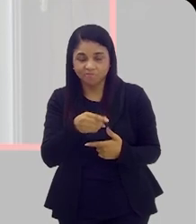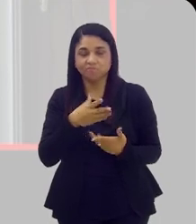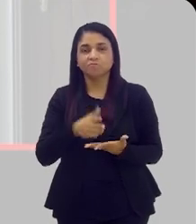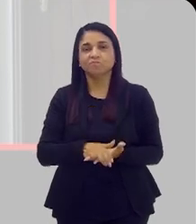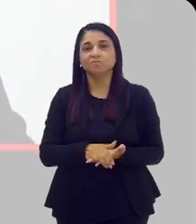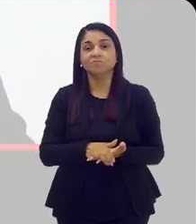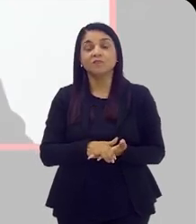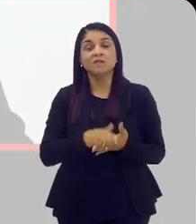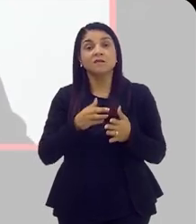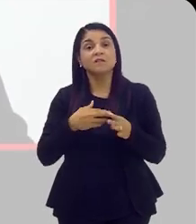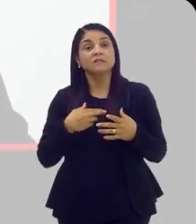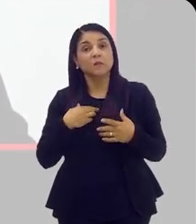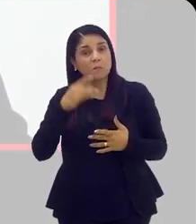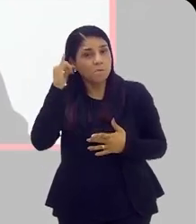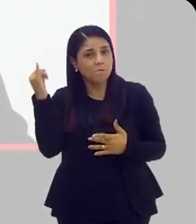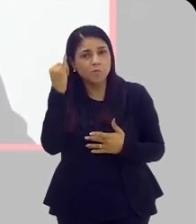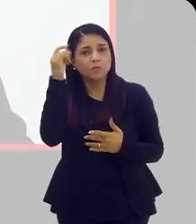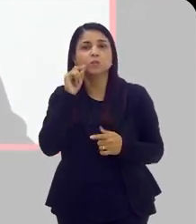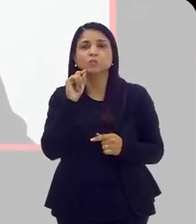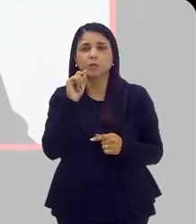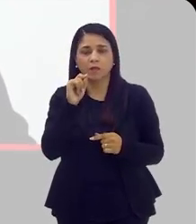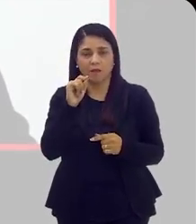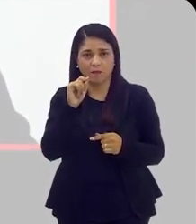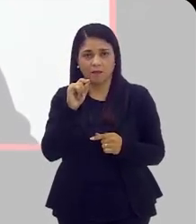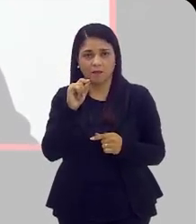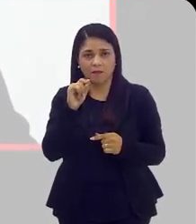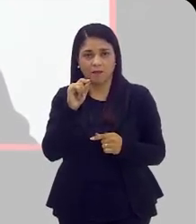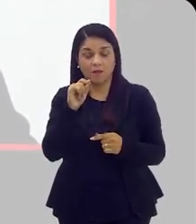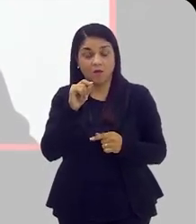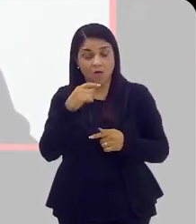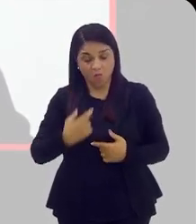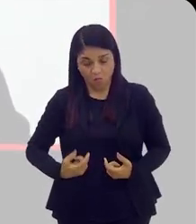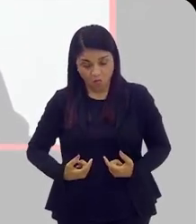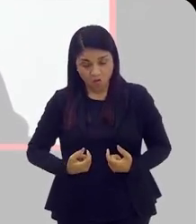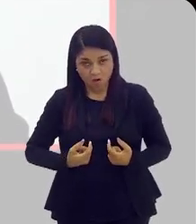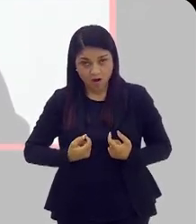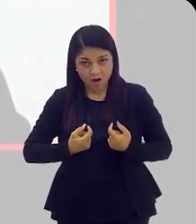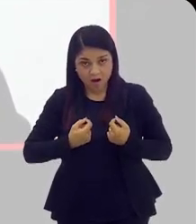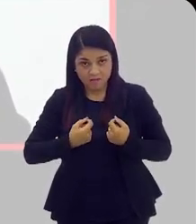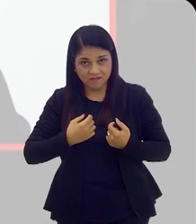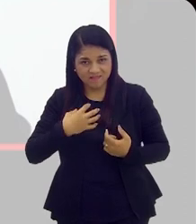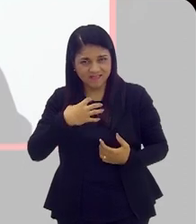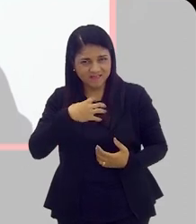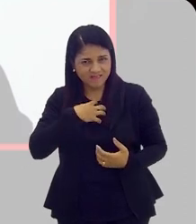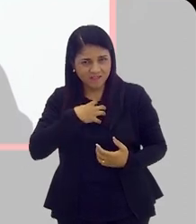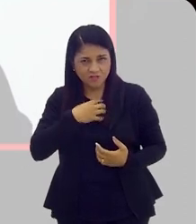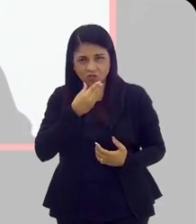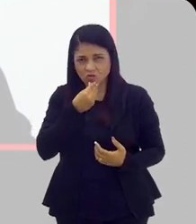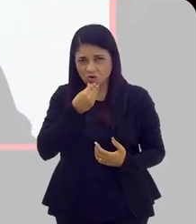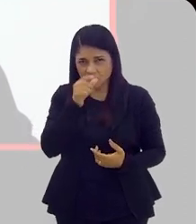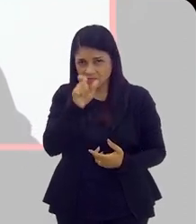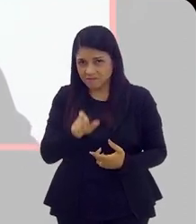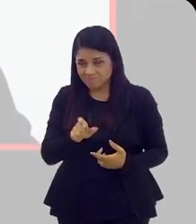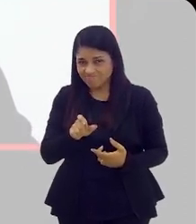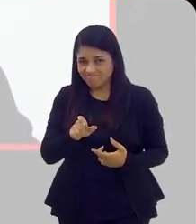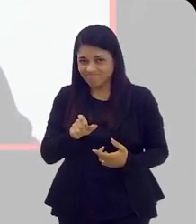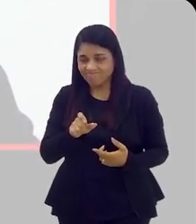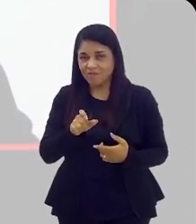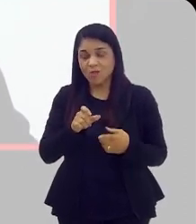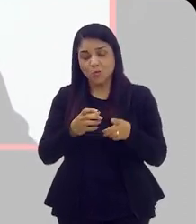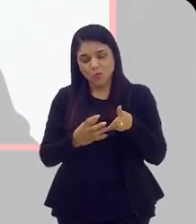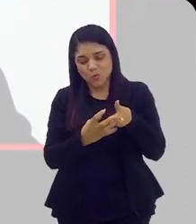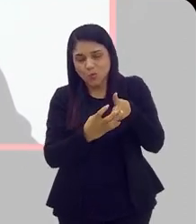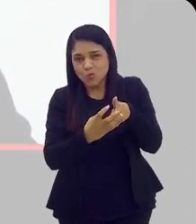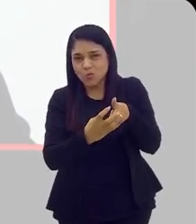importância do rastreio é exatamente essa. Porque quando o câncer começa a dar sintomas, muitas vezes já é um tumor